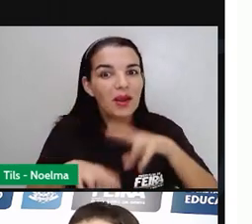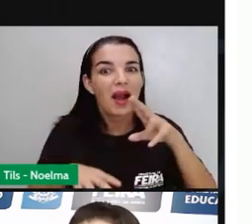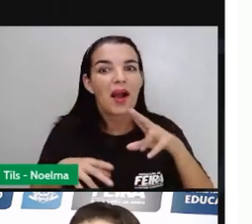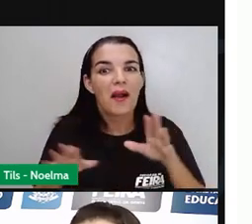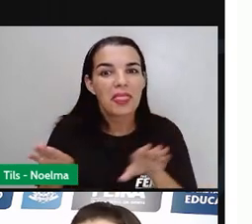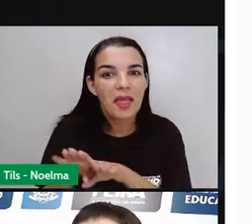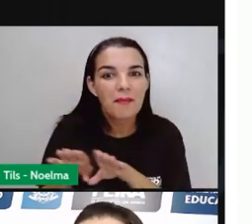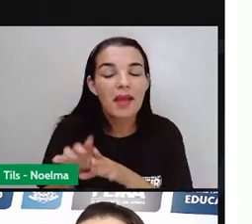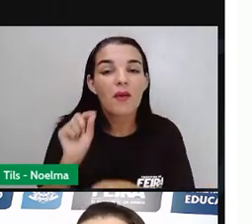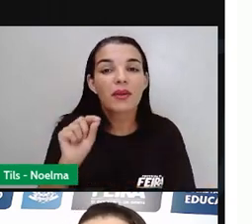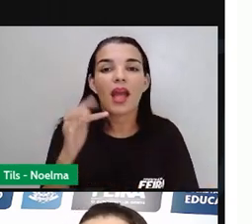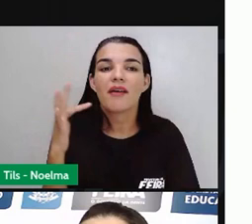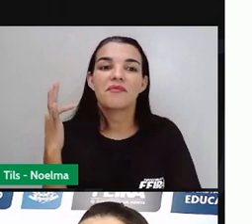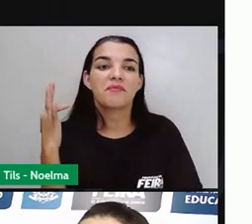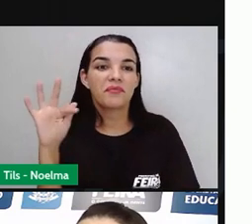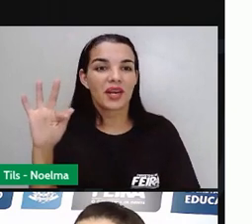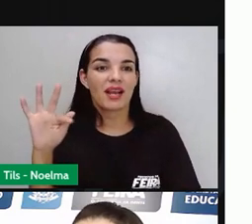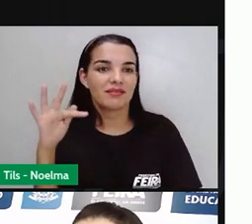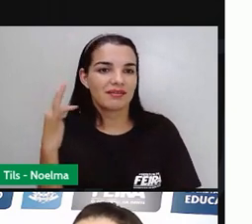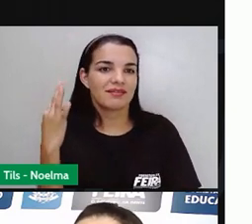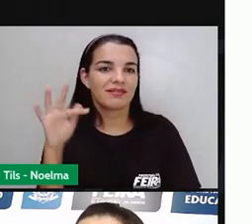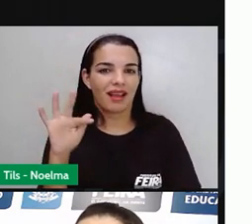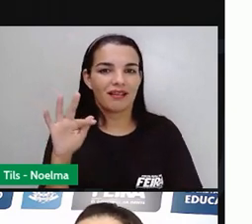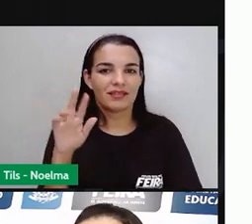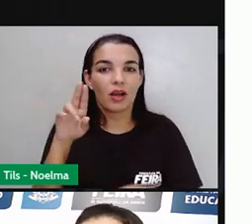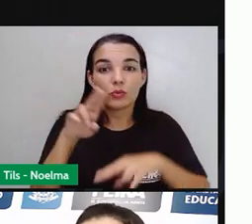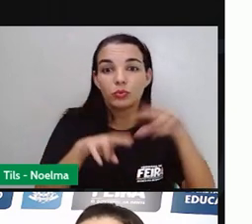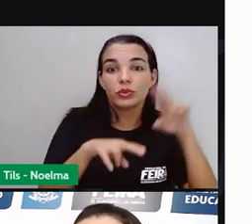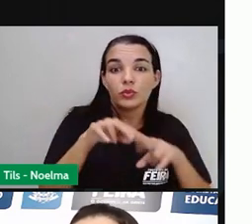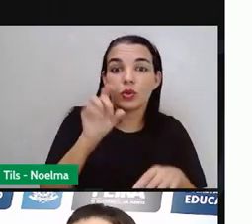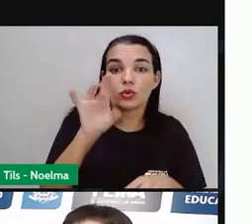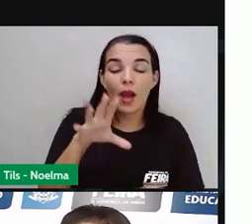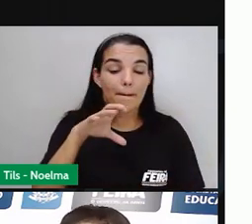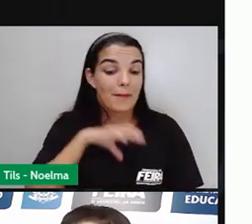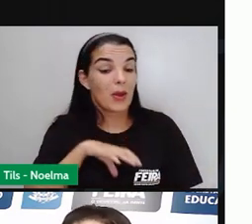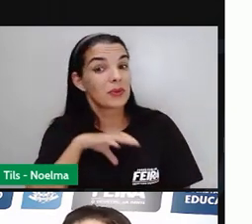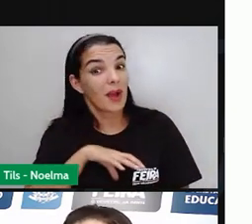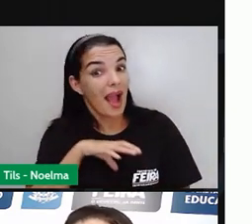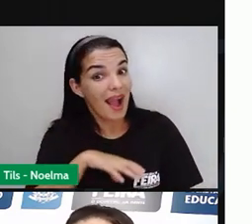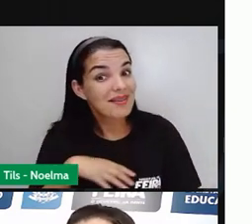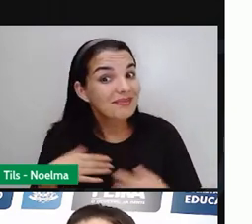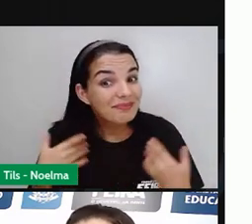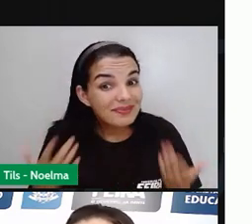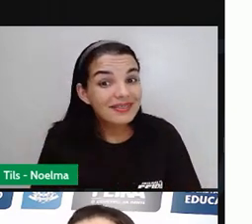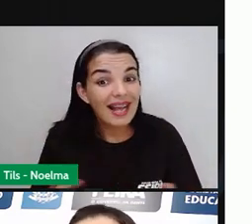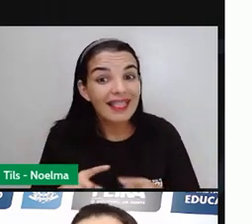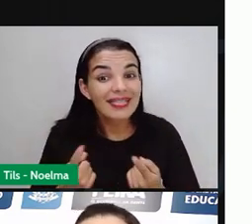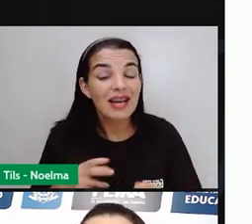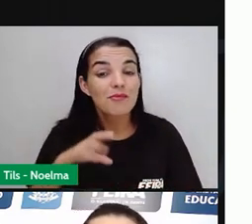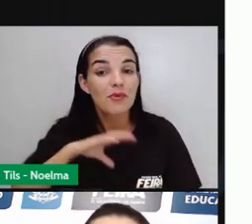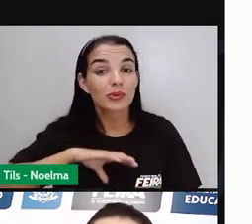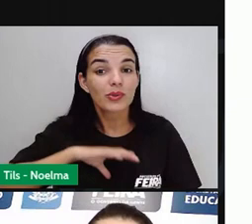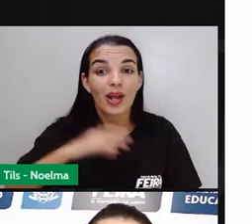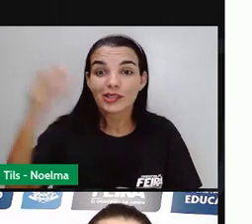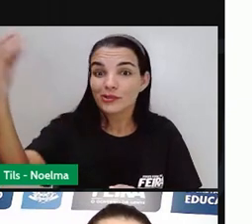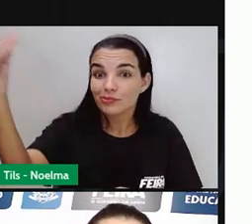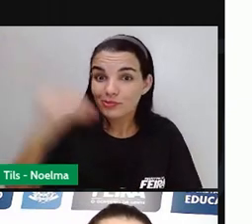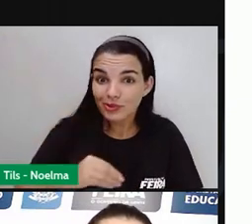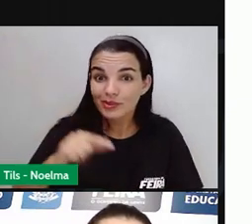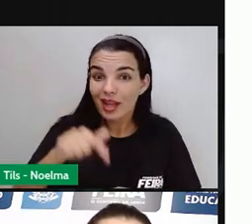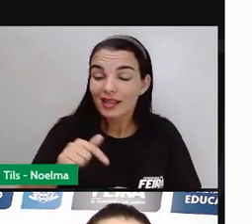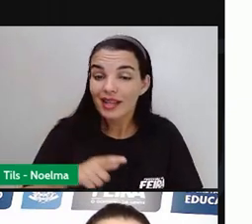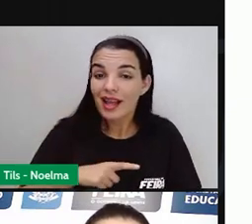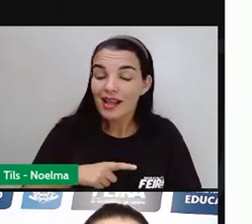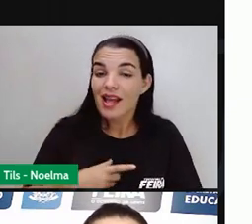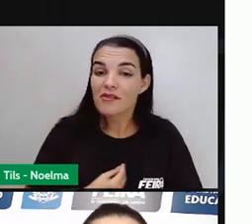que era francesa, né? O São João, que era uma festa que acontecia lá em Portugal, que os portugueses trouxeram ao Brasil, e